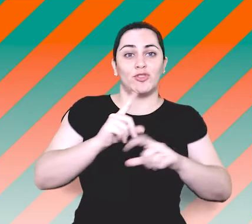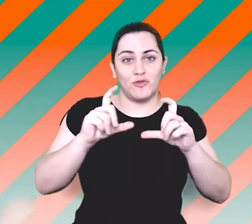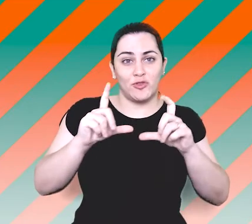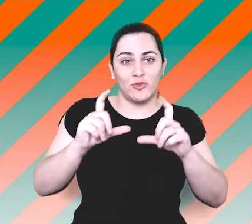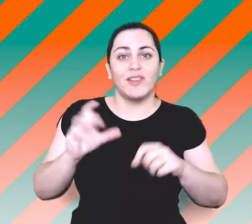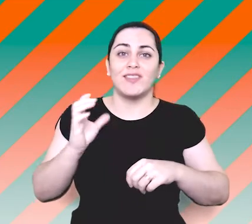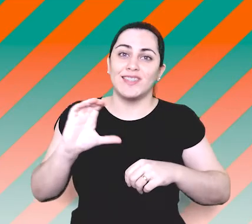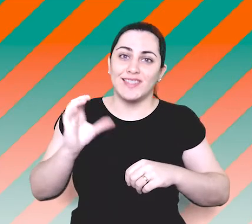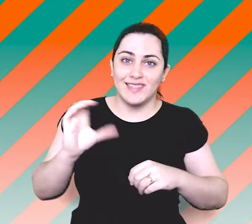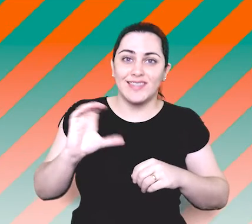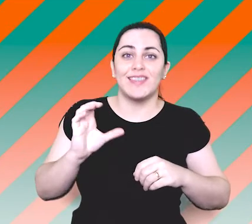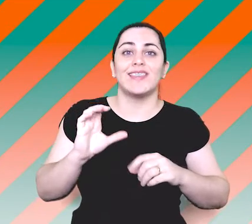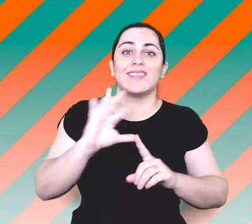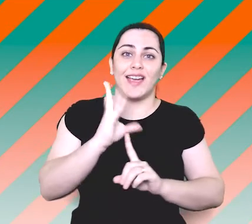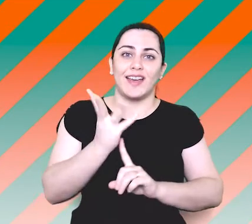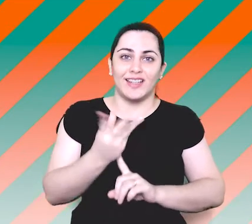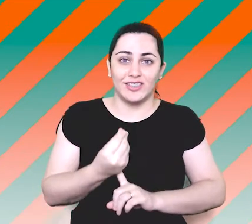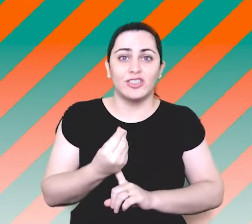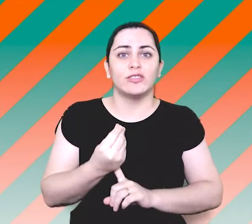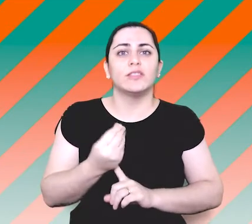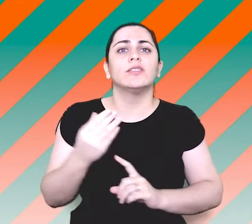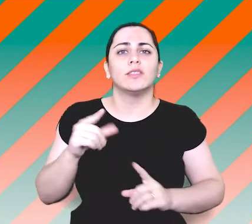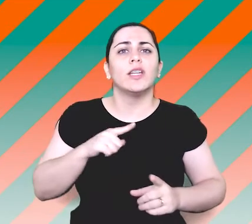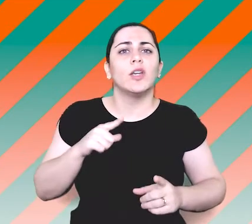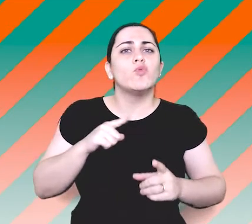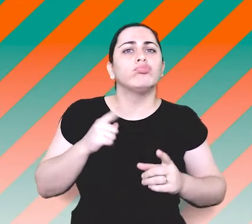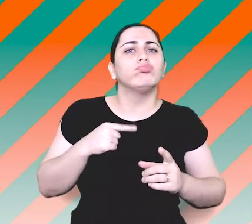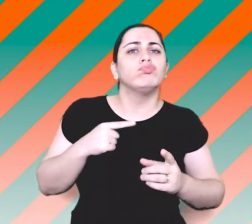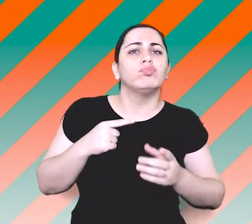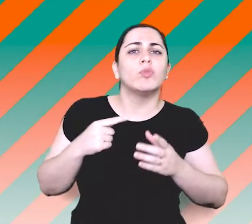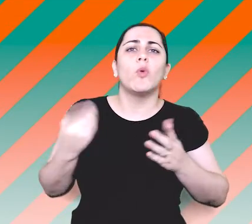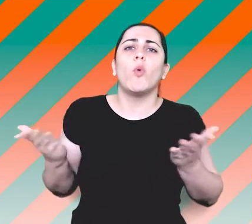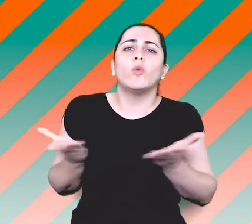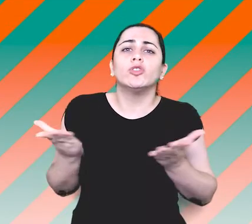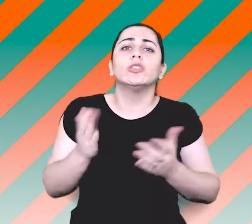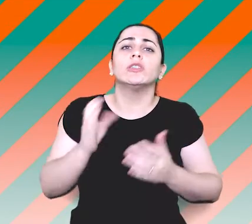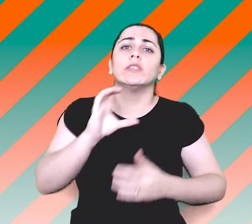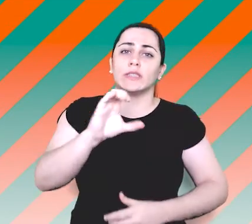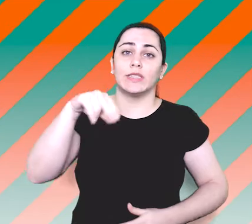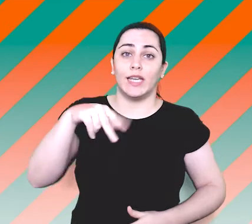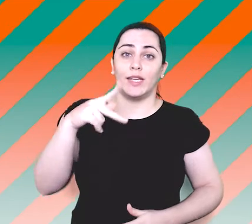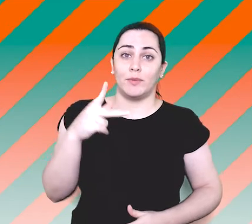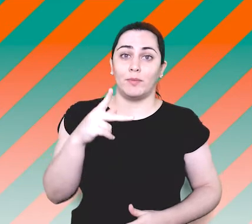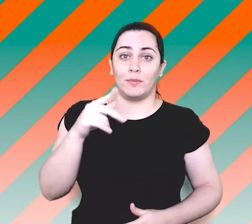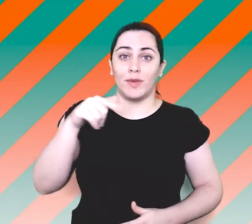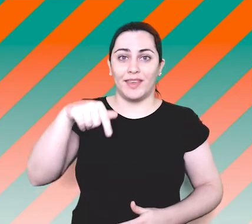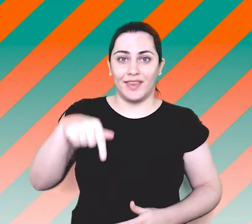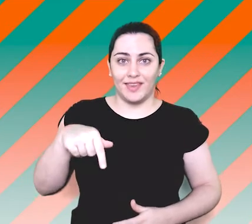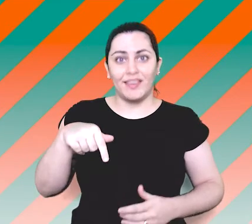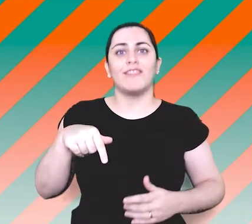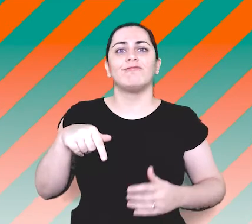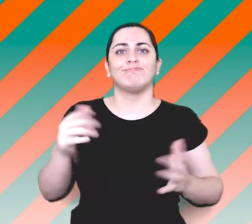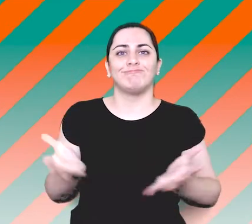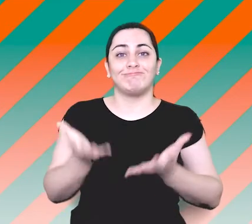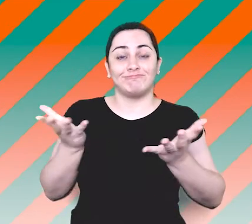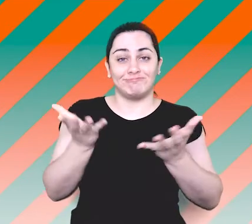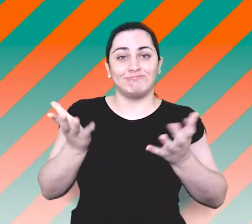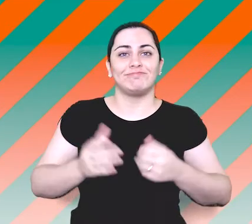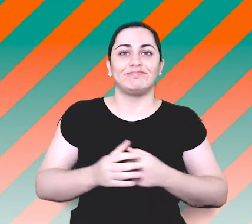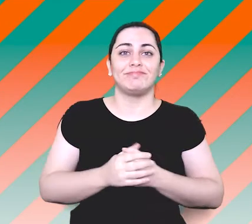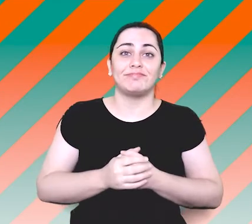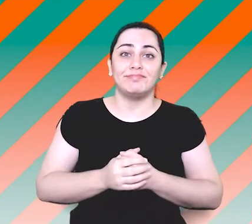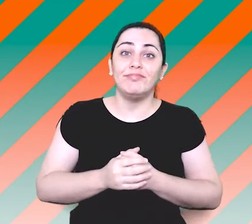Ciência e Arte, concurso promovido pelo Conselho Nacional de Desenvolvimento Científico e Tecnológico, o CNPq.